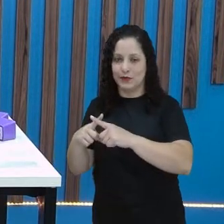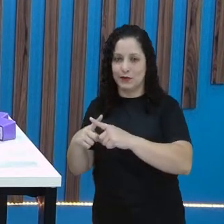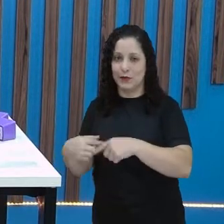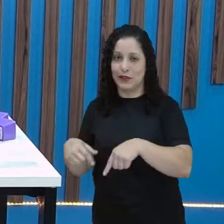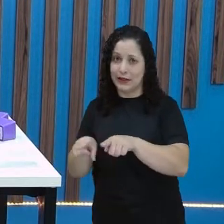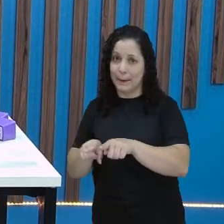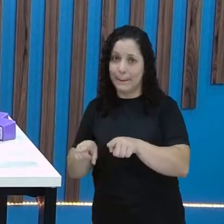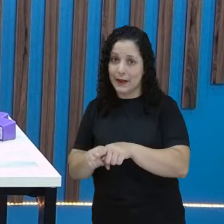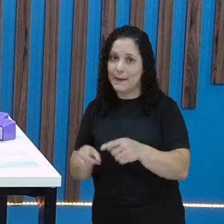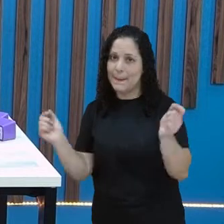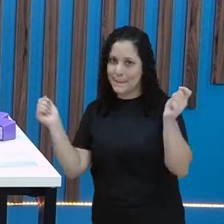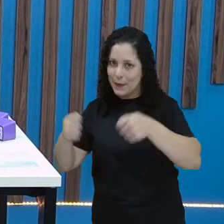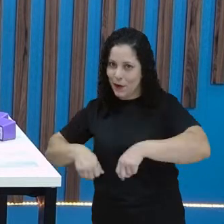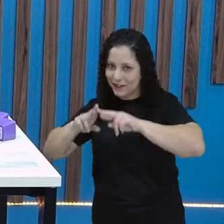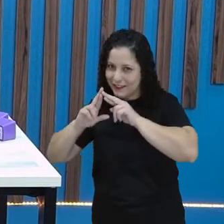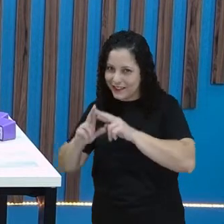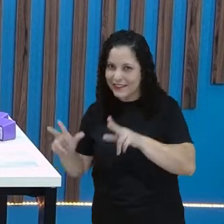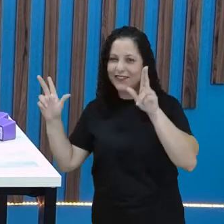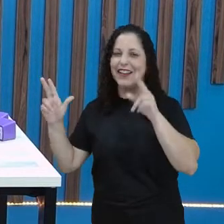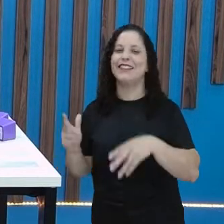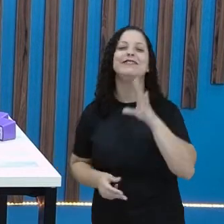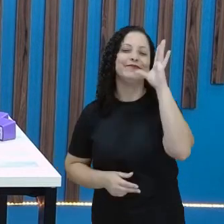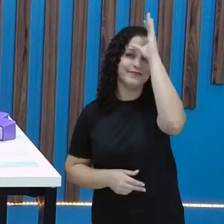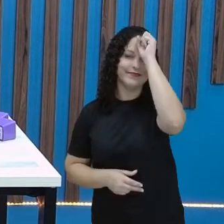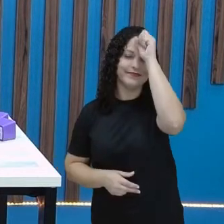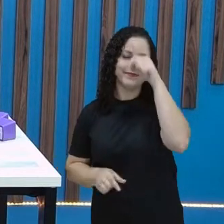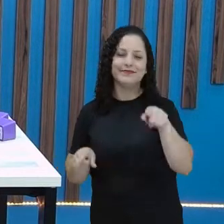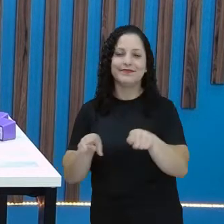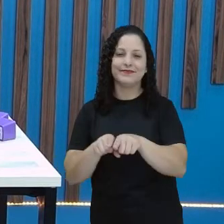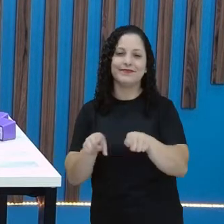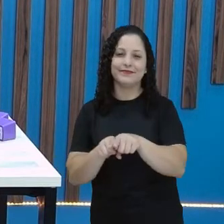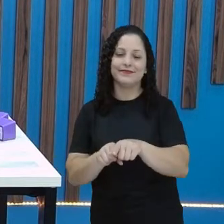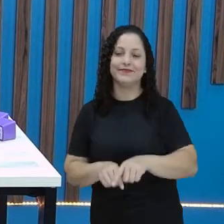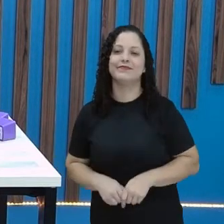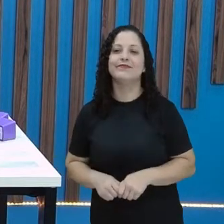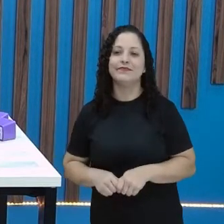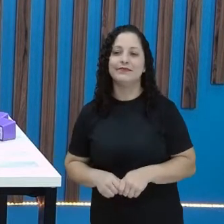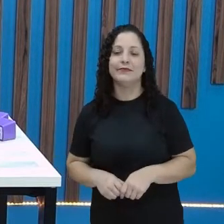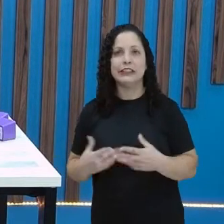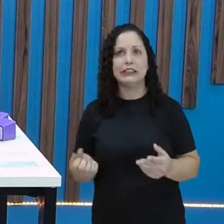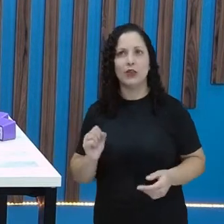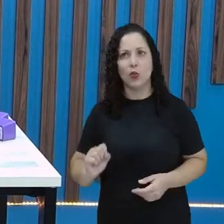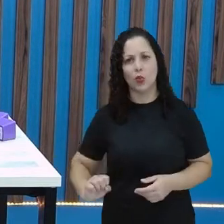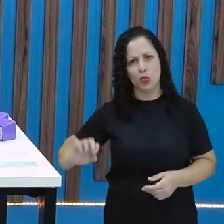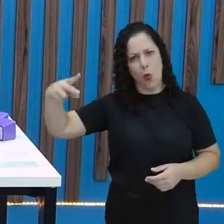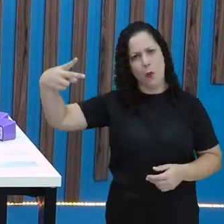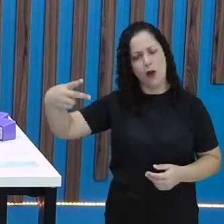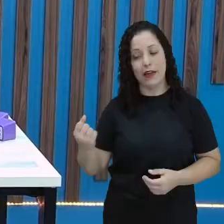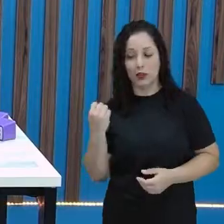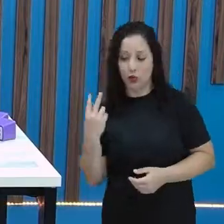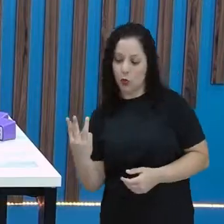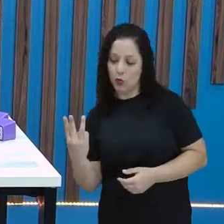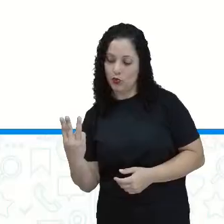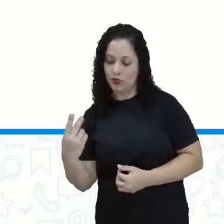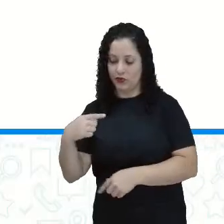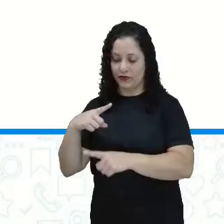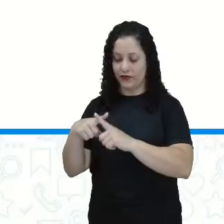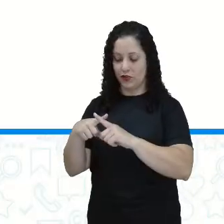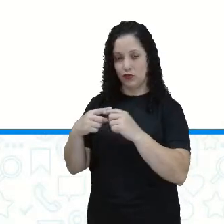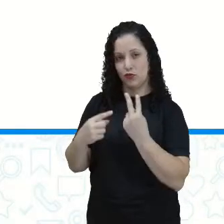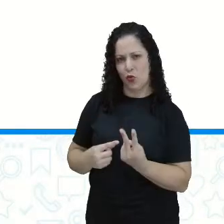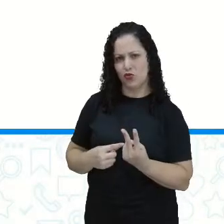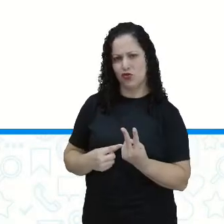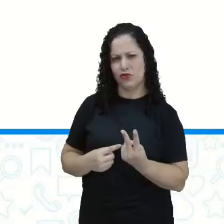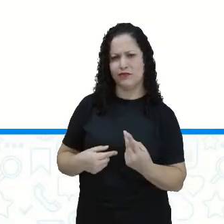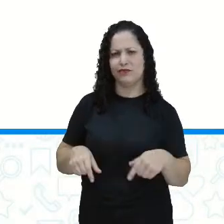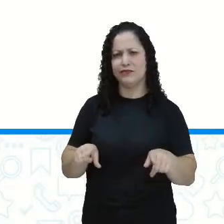resolver de uma outra maneira, que a gente já aprendeu aqui. Se o dobro é duas vezes três, ou três duas vezes,